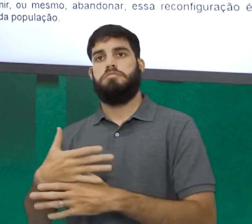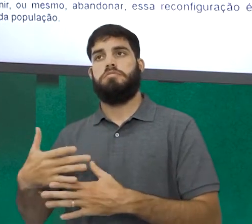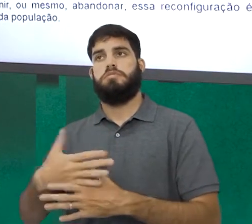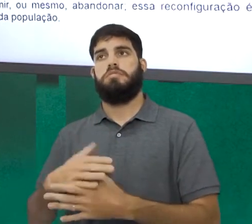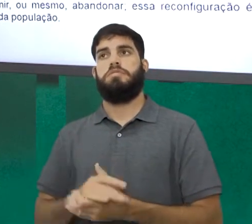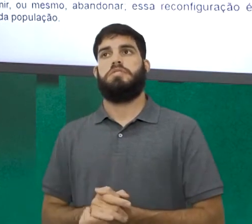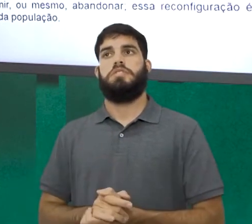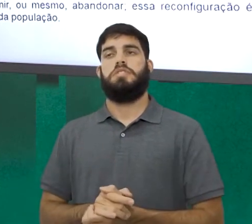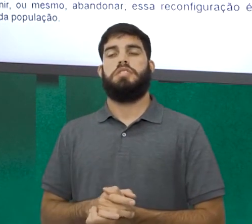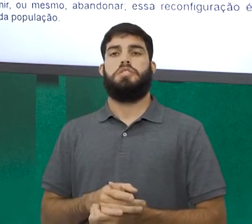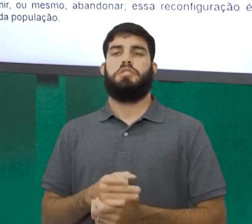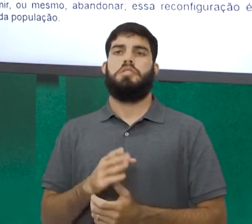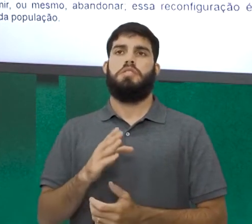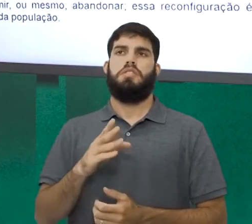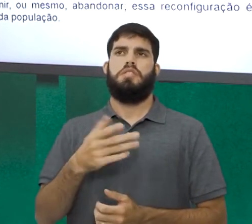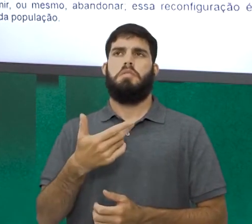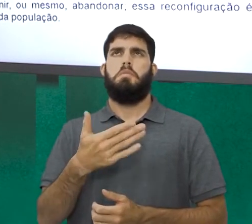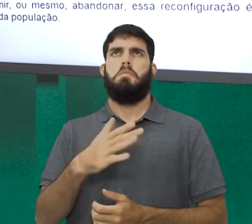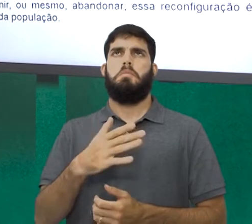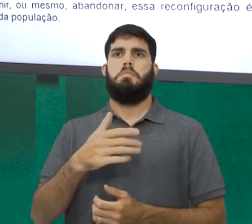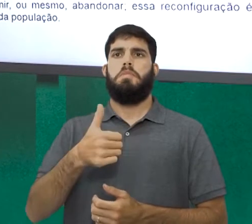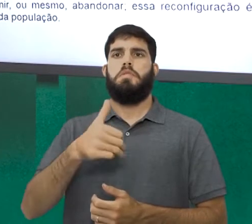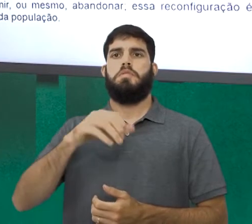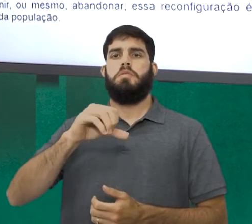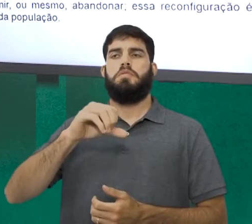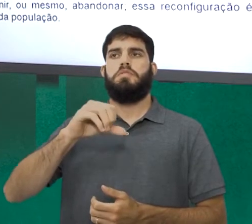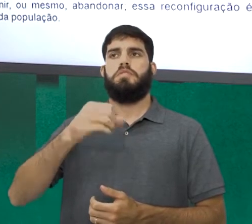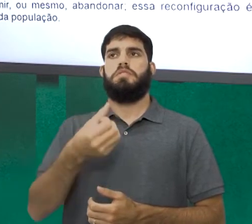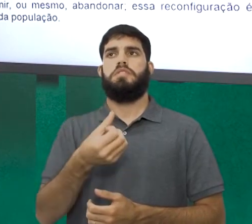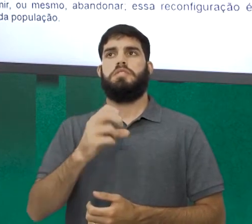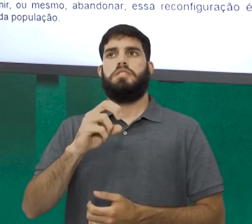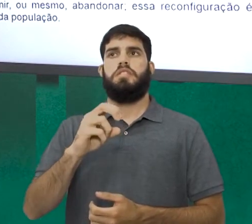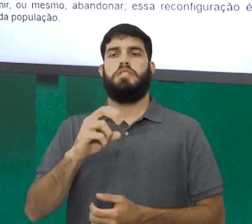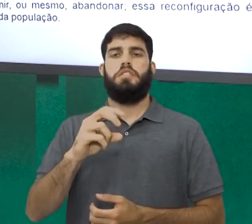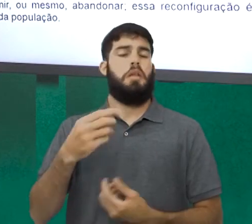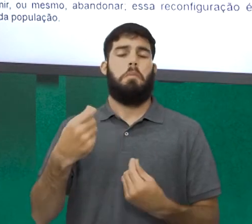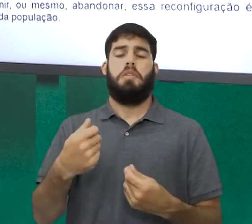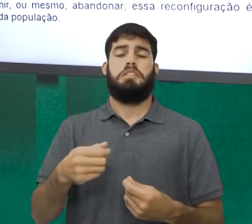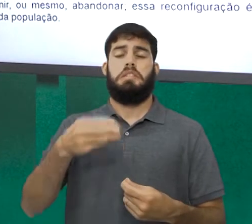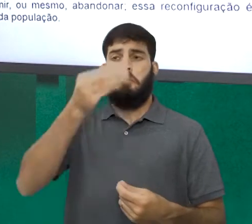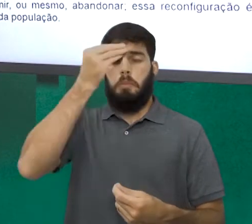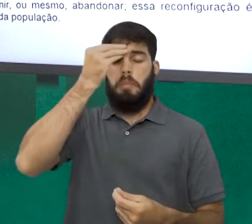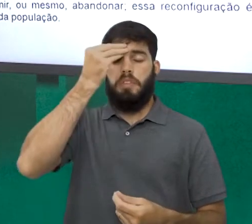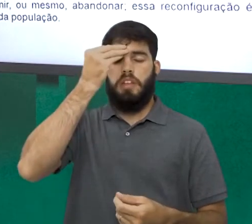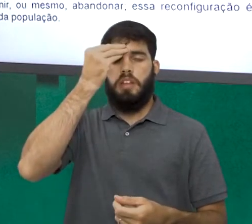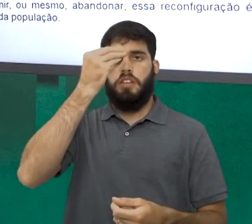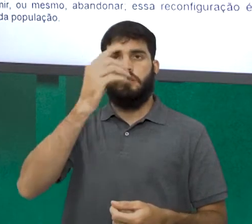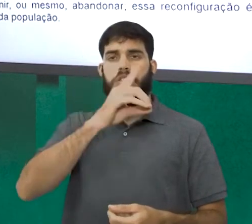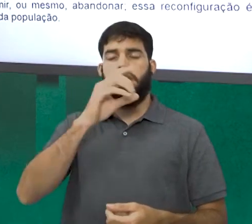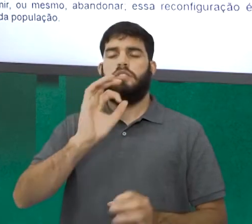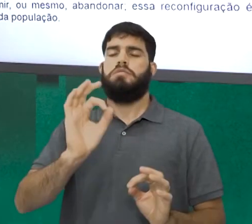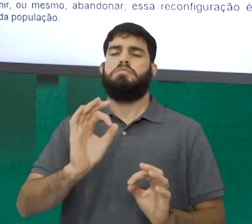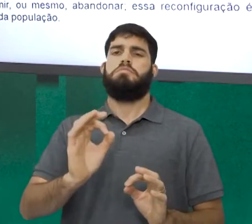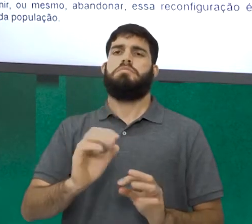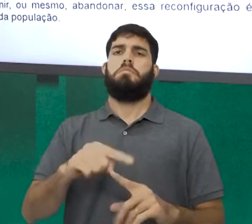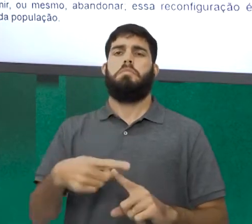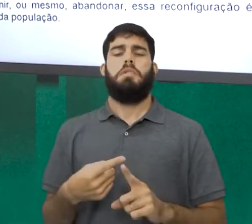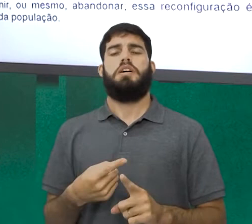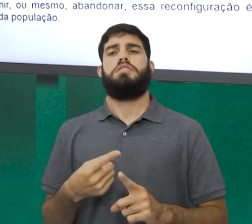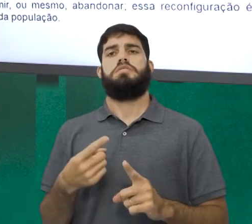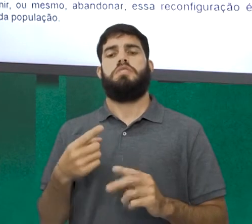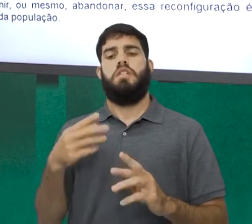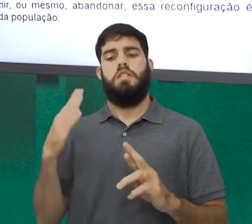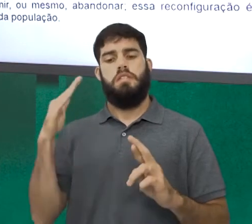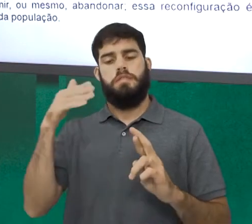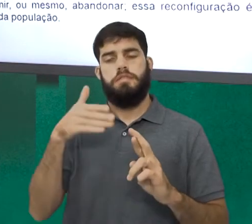país urbano. 1965, não é para decorar data, ano, não, mas é uma referência